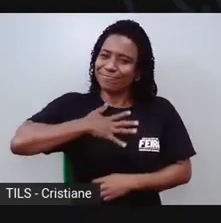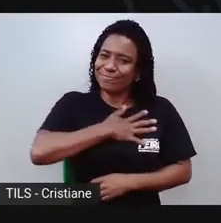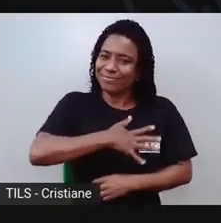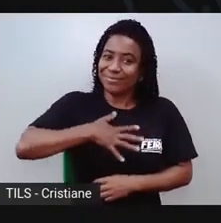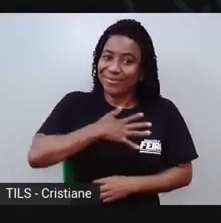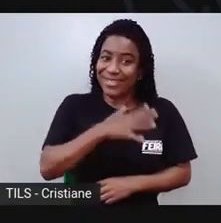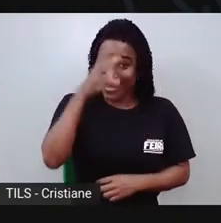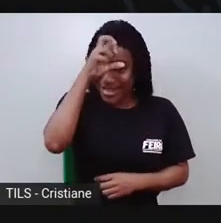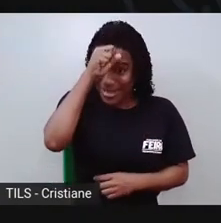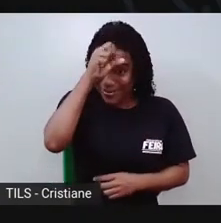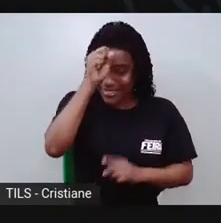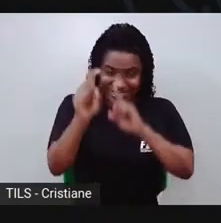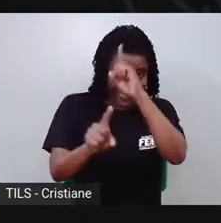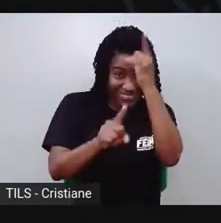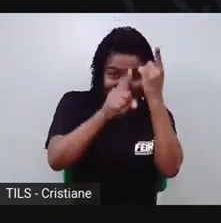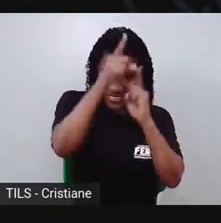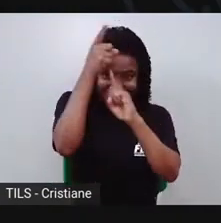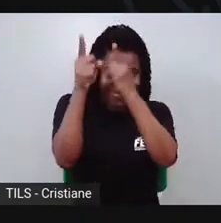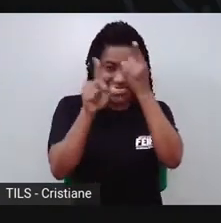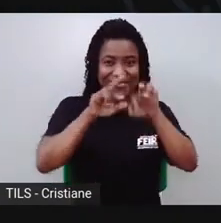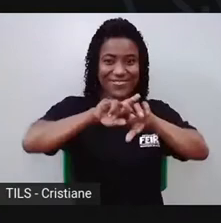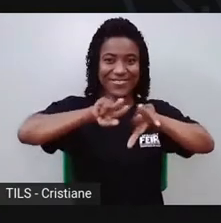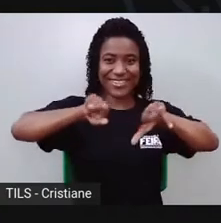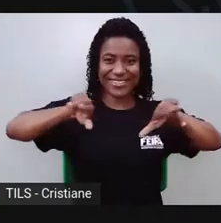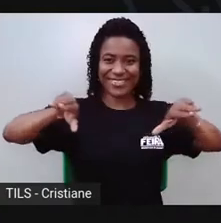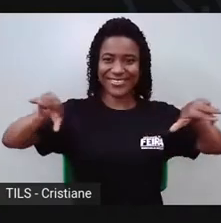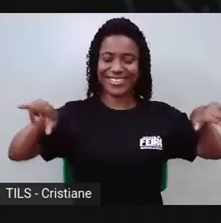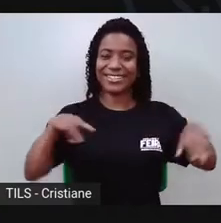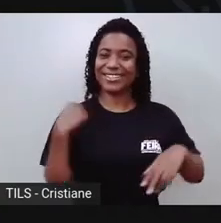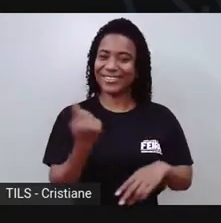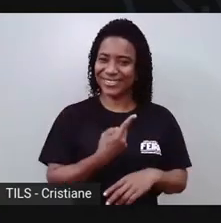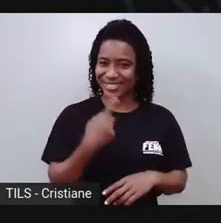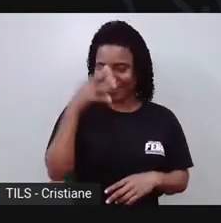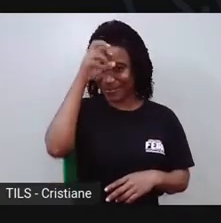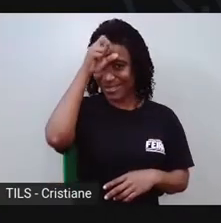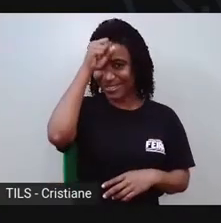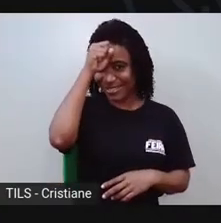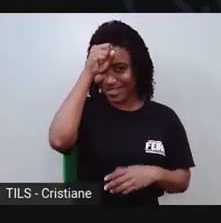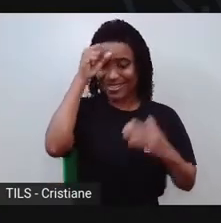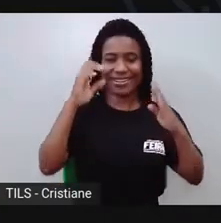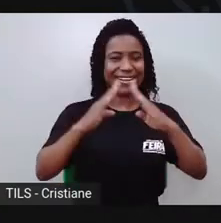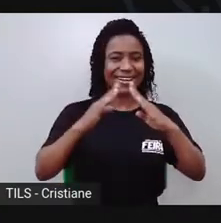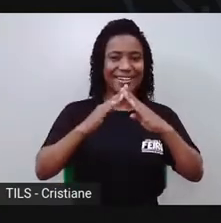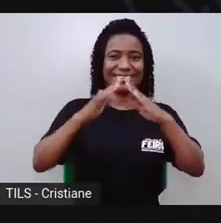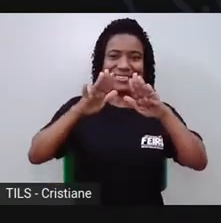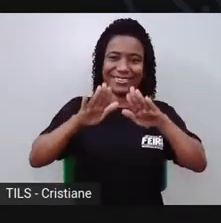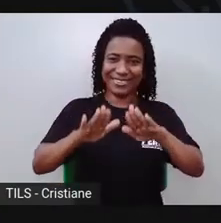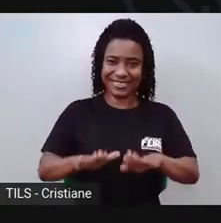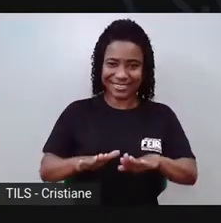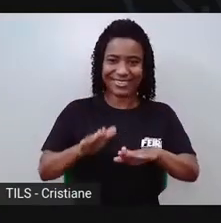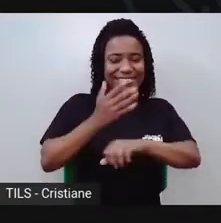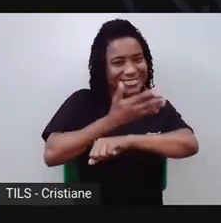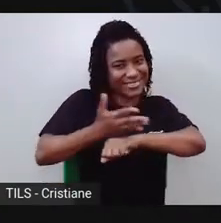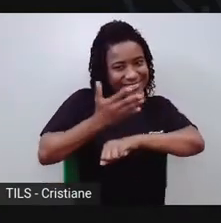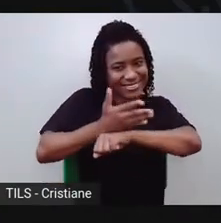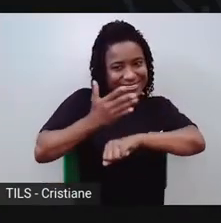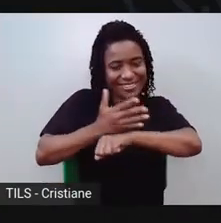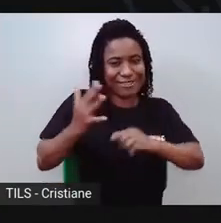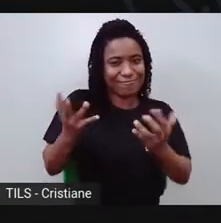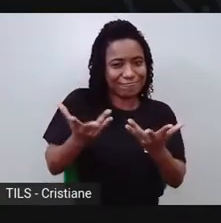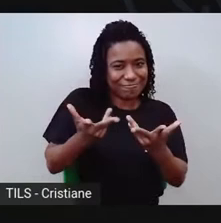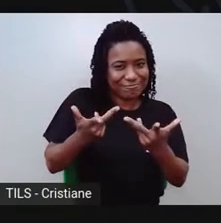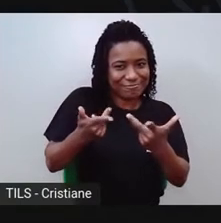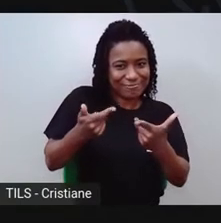coisa, que vai preencher nosso espaço nesses dias que a gente não tá lá na escola. Então,